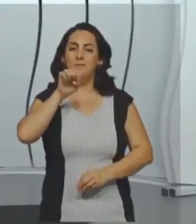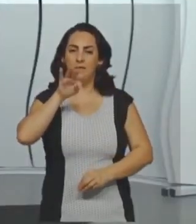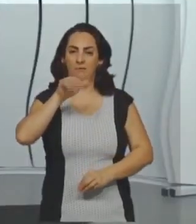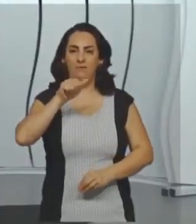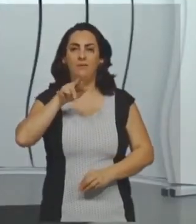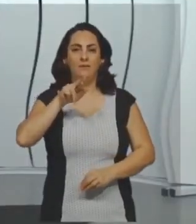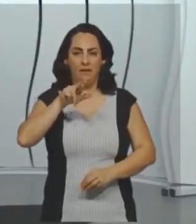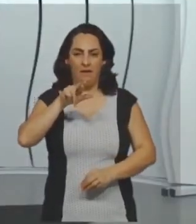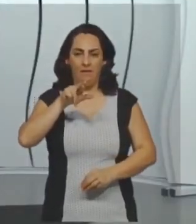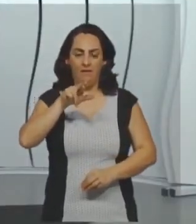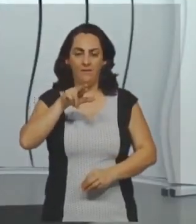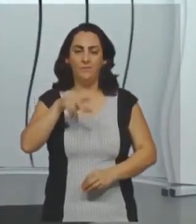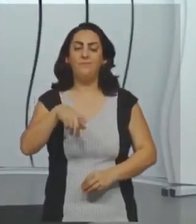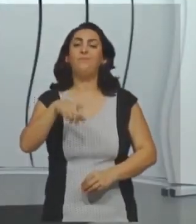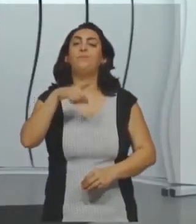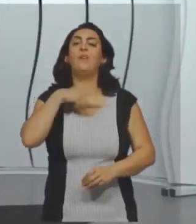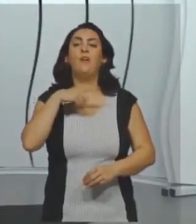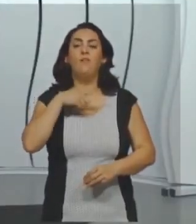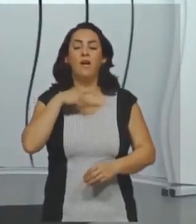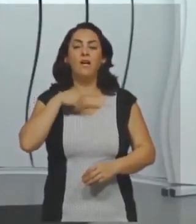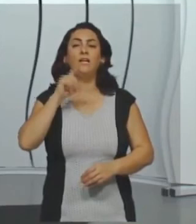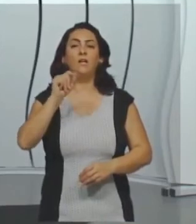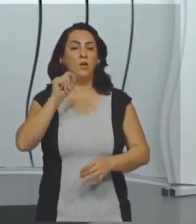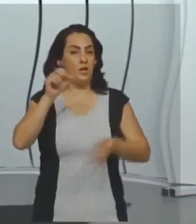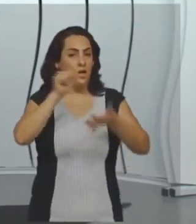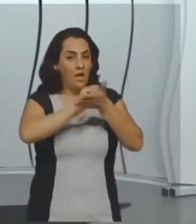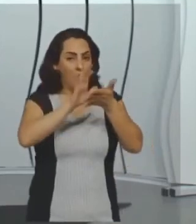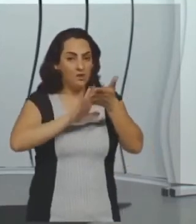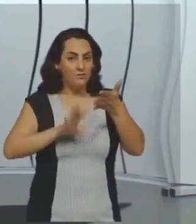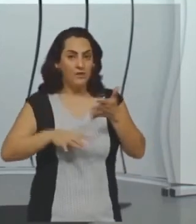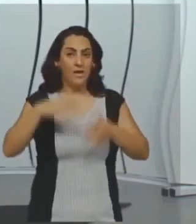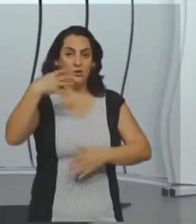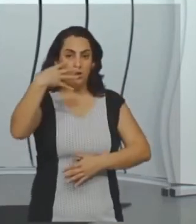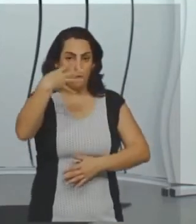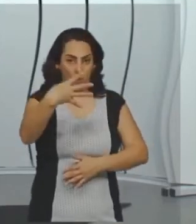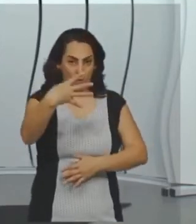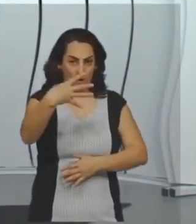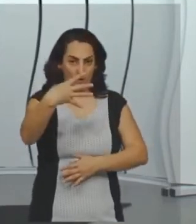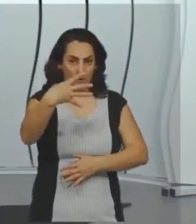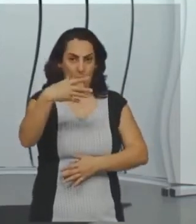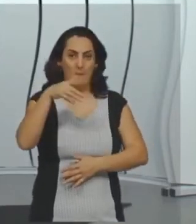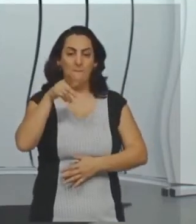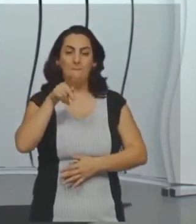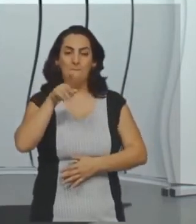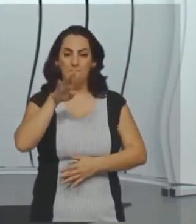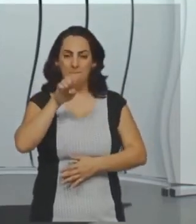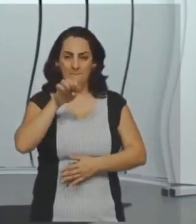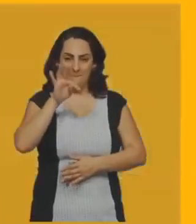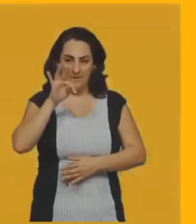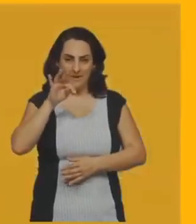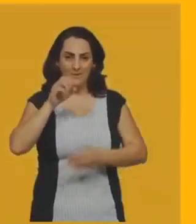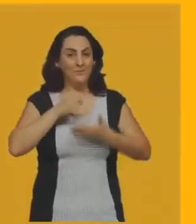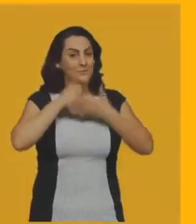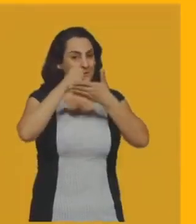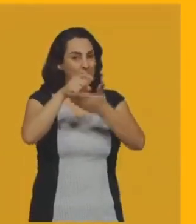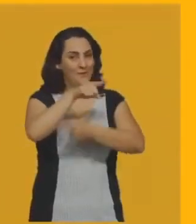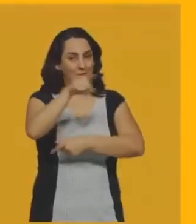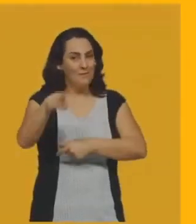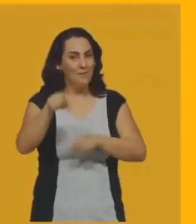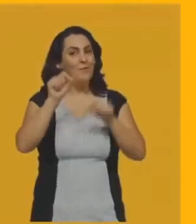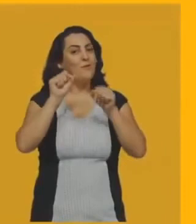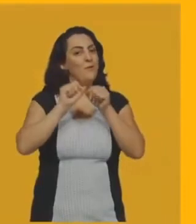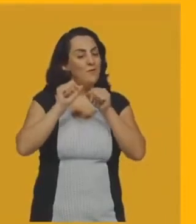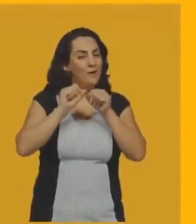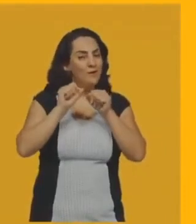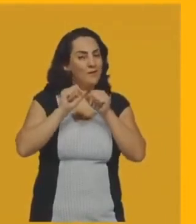suplementares. Bom, um exercício do PET, exercício 4 do PET, tá? Vou ajudar